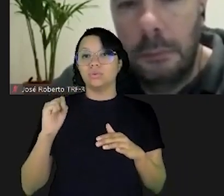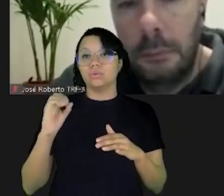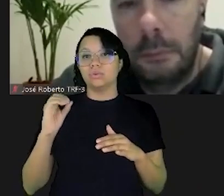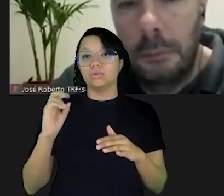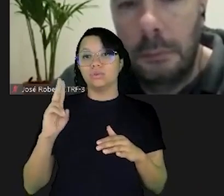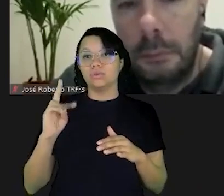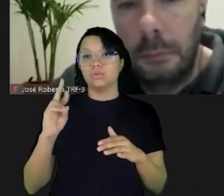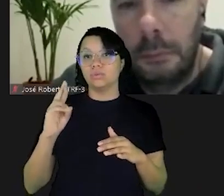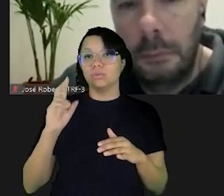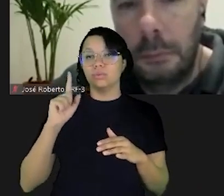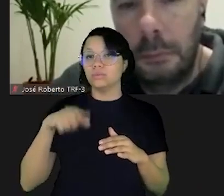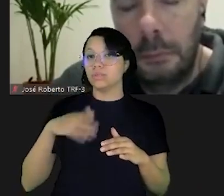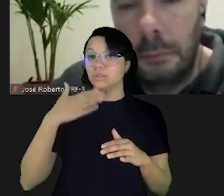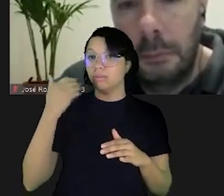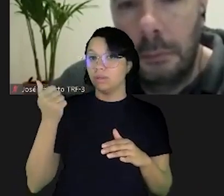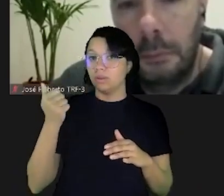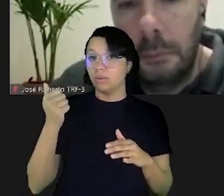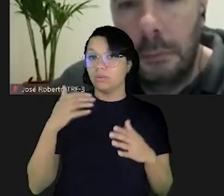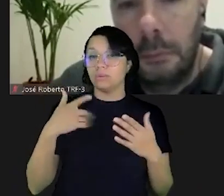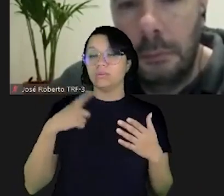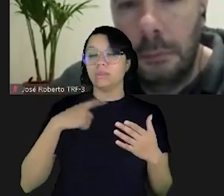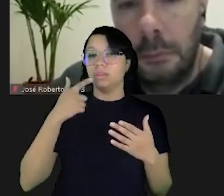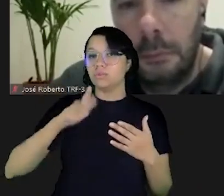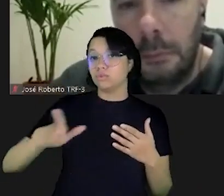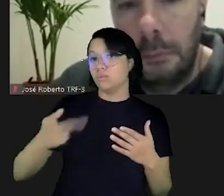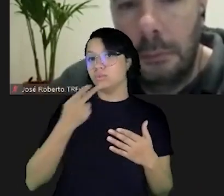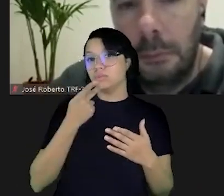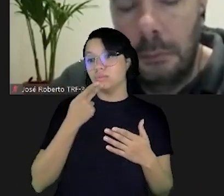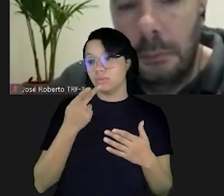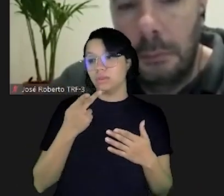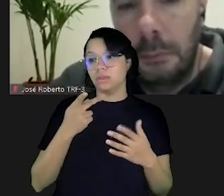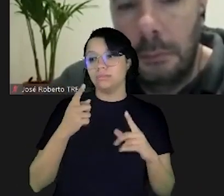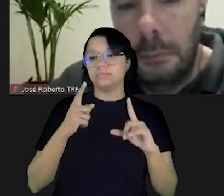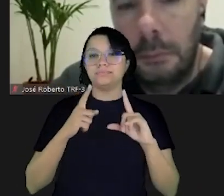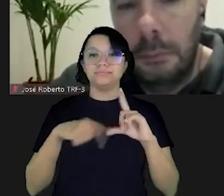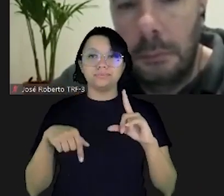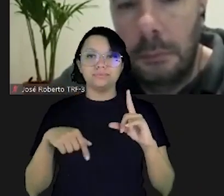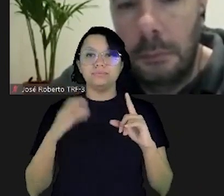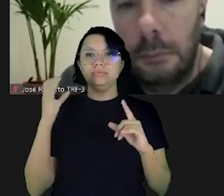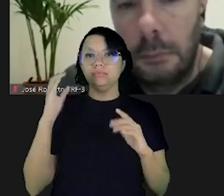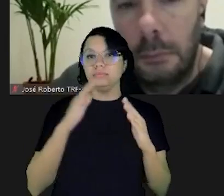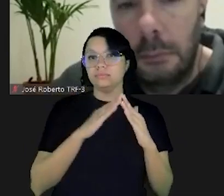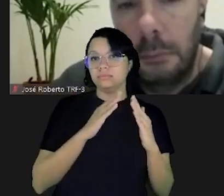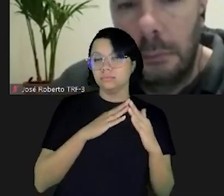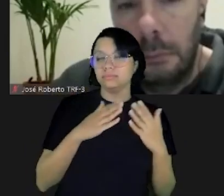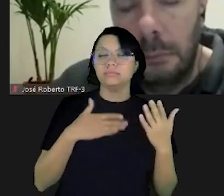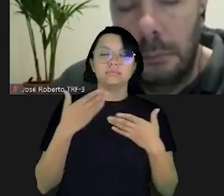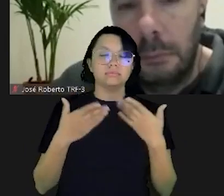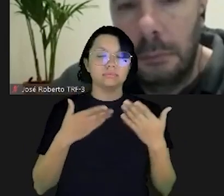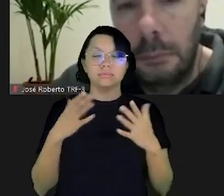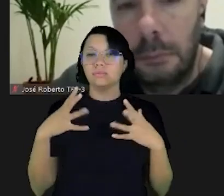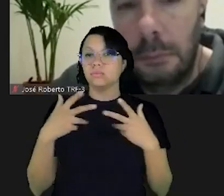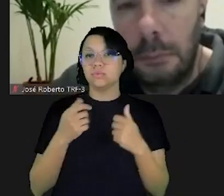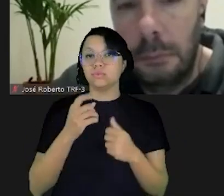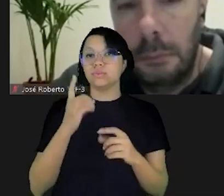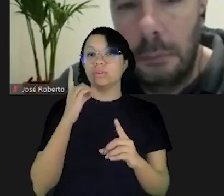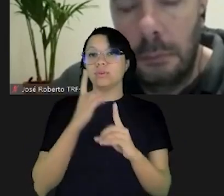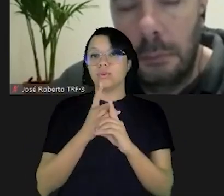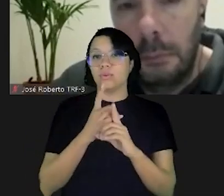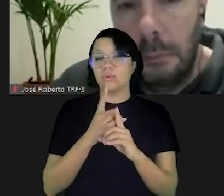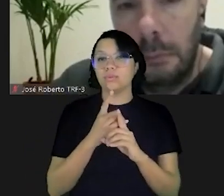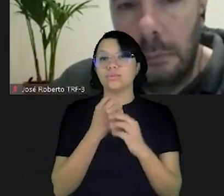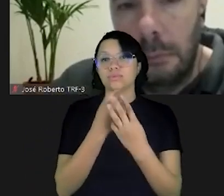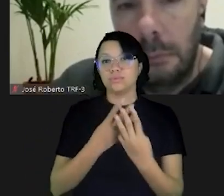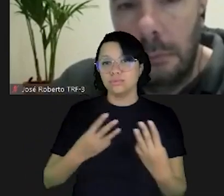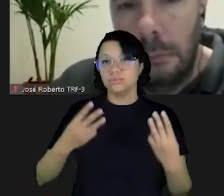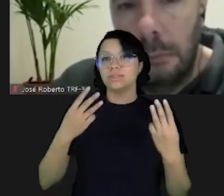de caderneta de poupança CDB RDB letras de crédito agropecuário letras de crédito imobiliário tudo isso